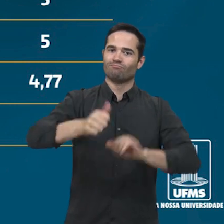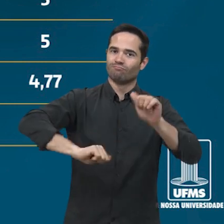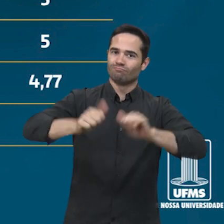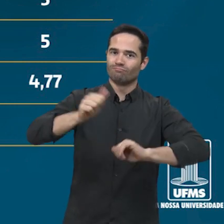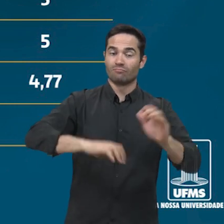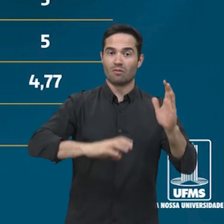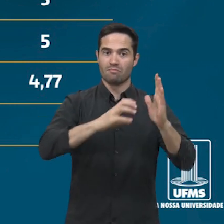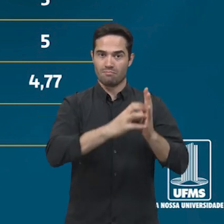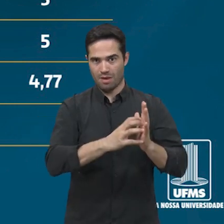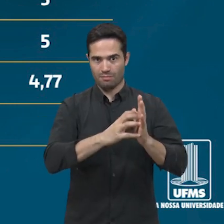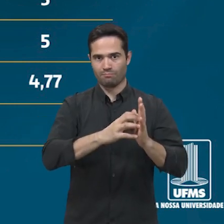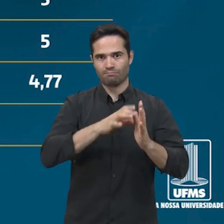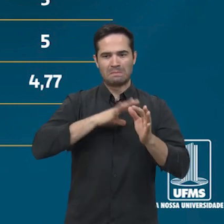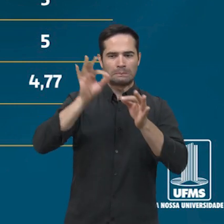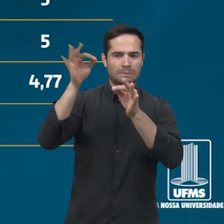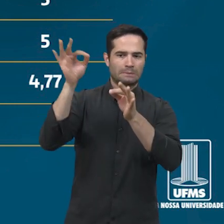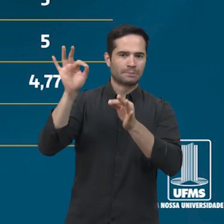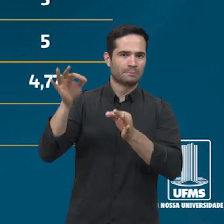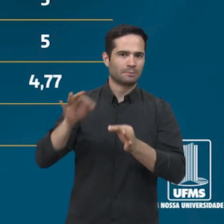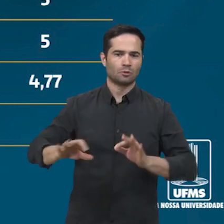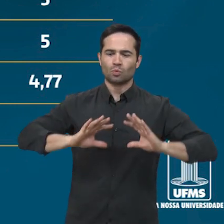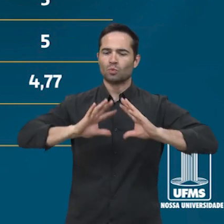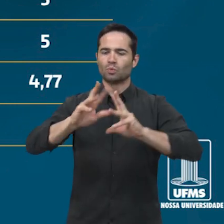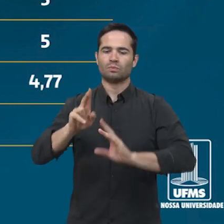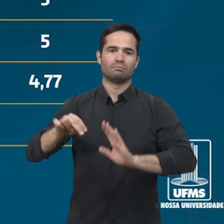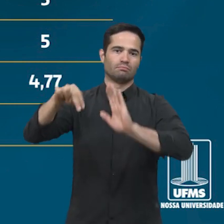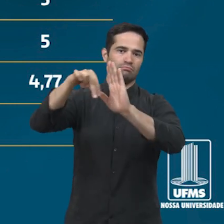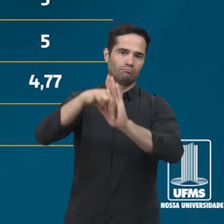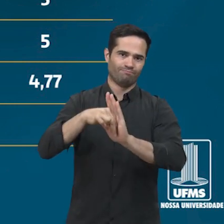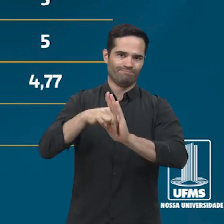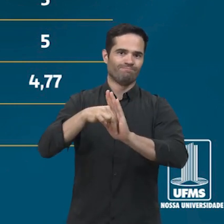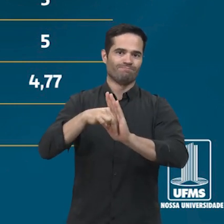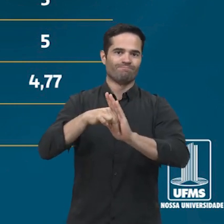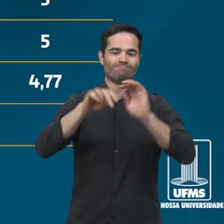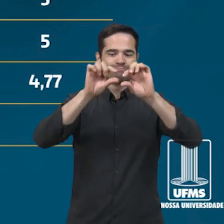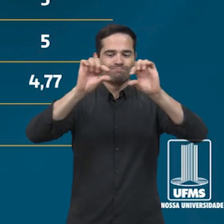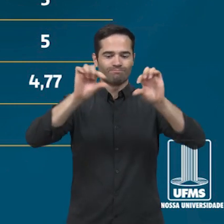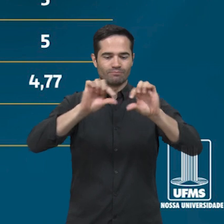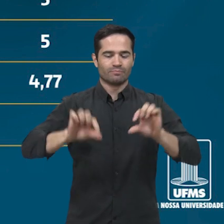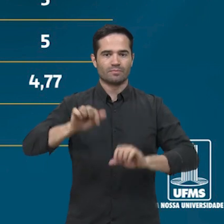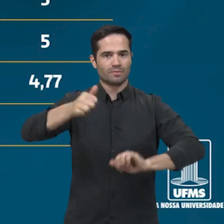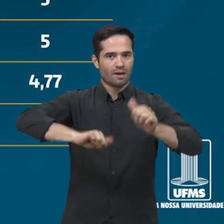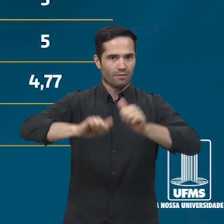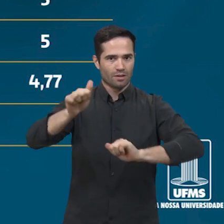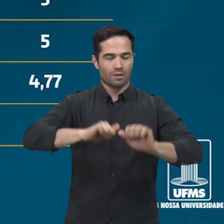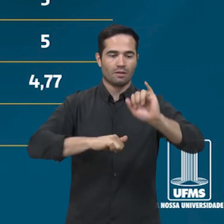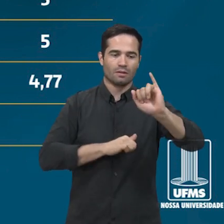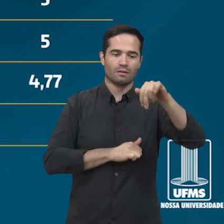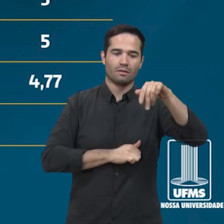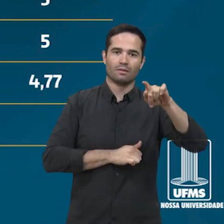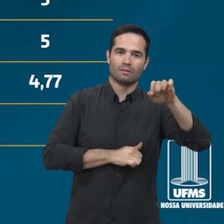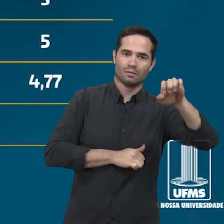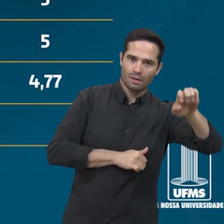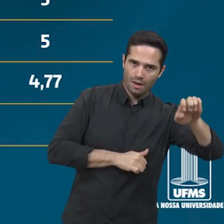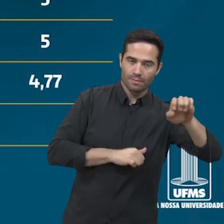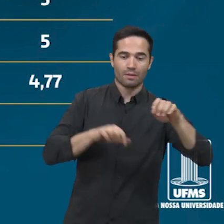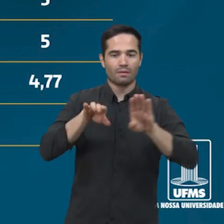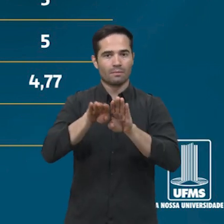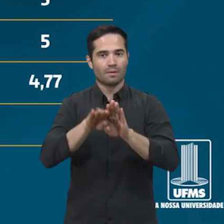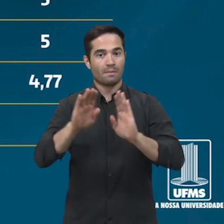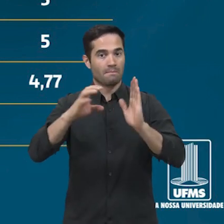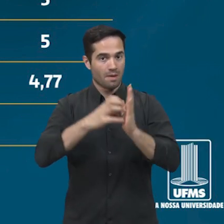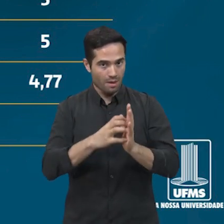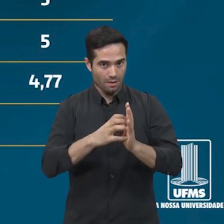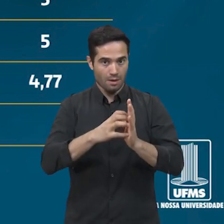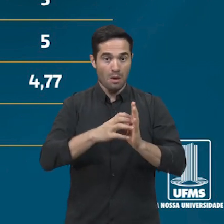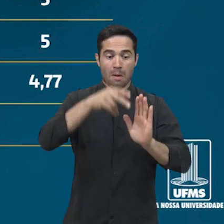fomos avaliados pelo MEC e gabaritamos em todos os eixos da avaliação feita pelo INEP e pelo MEC. No planejamento e